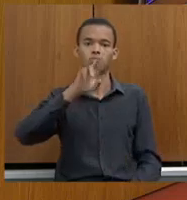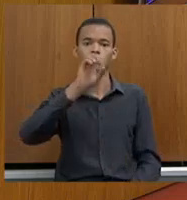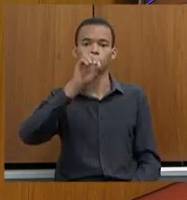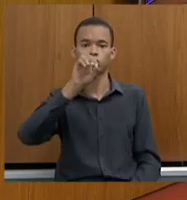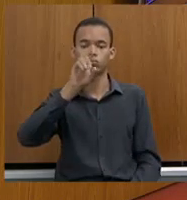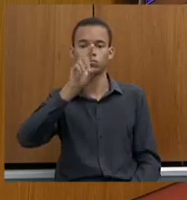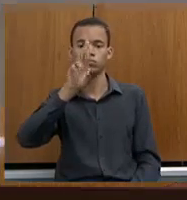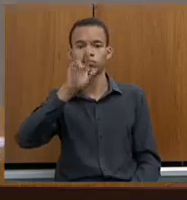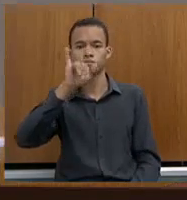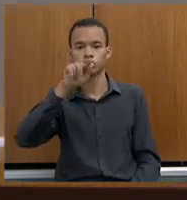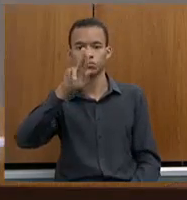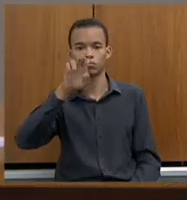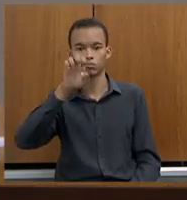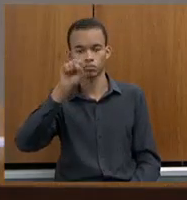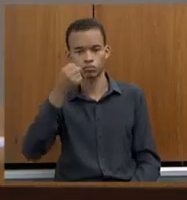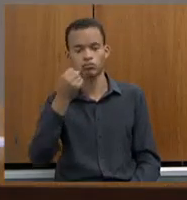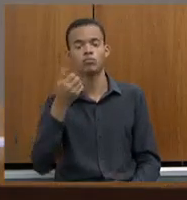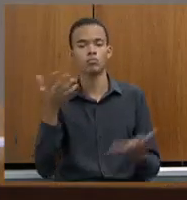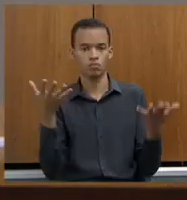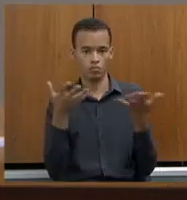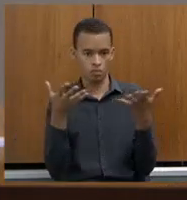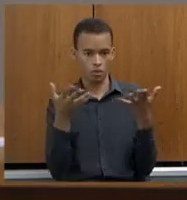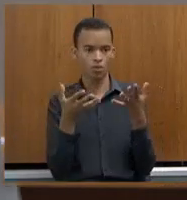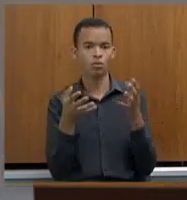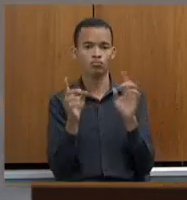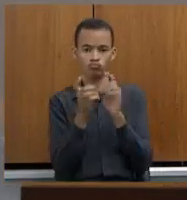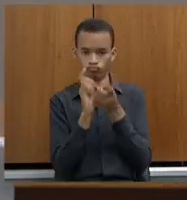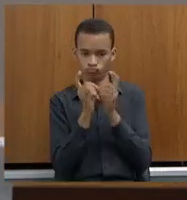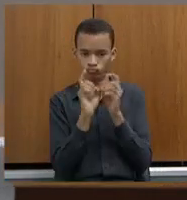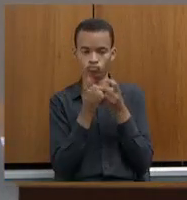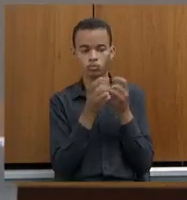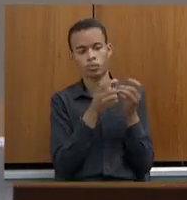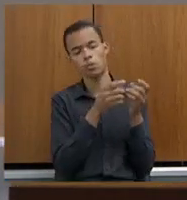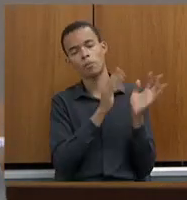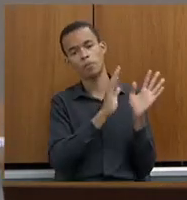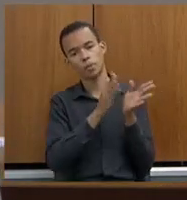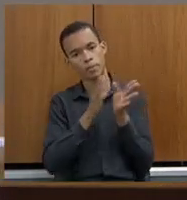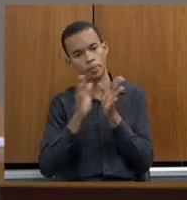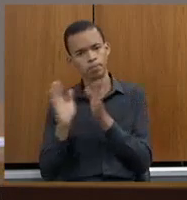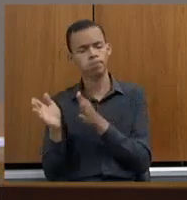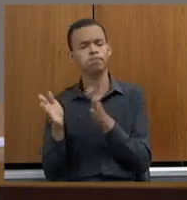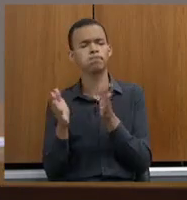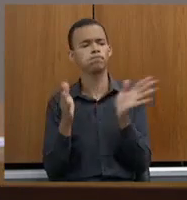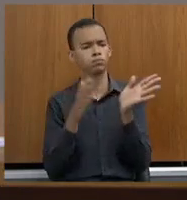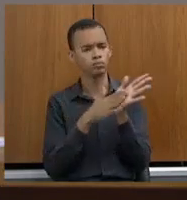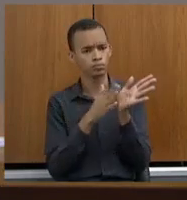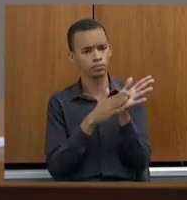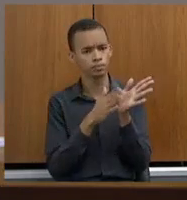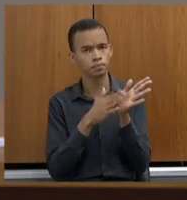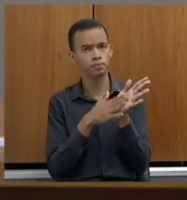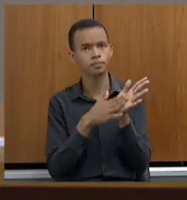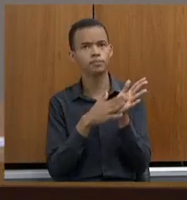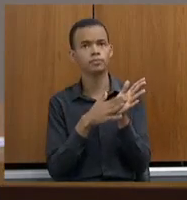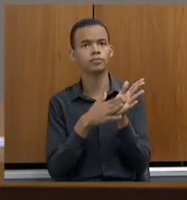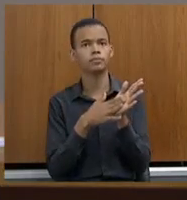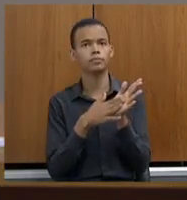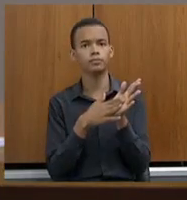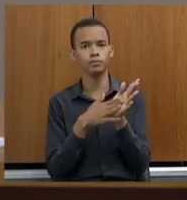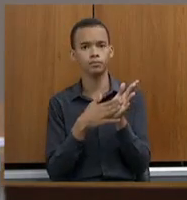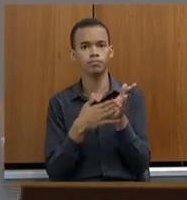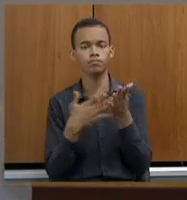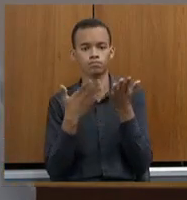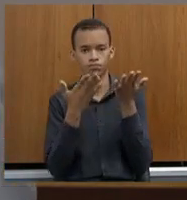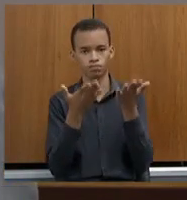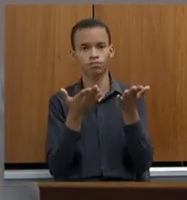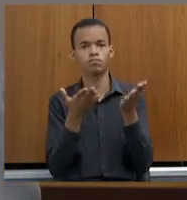Parabenizar pela condução dos trabalhos desta comissão, dizer que a gente sempre esteve, de fato, à